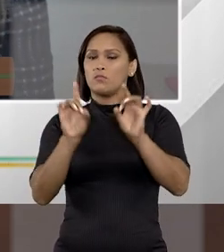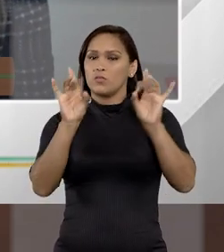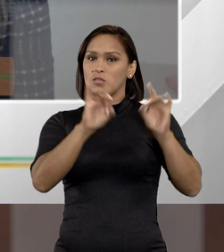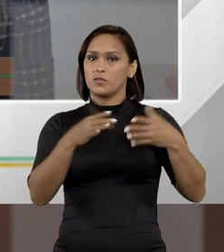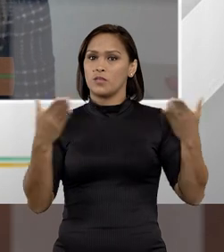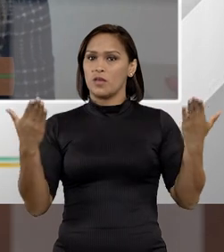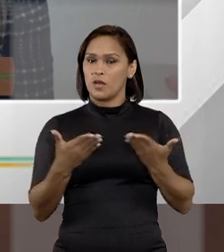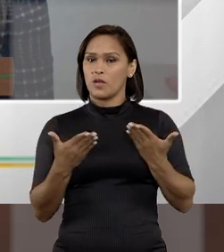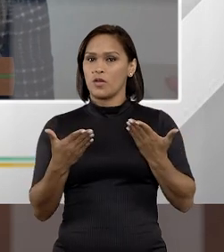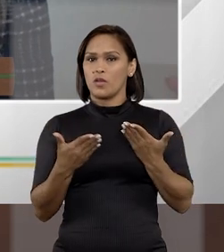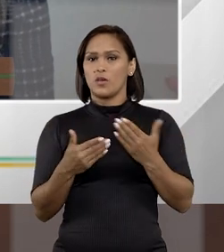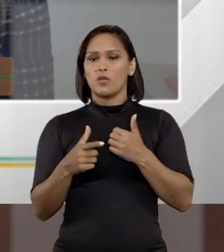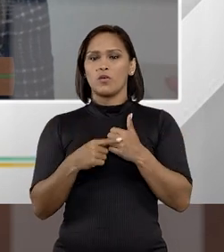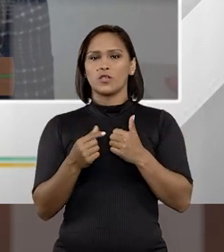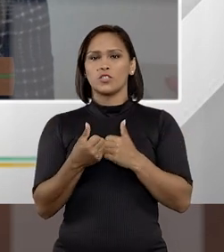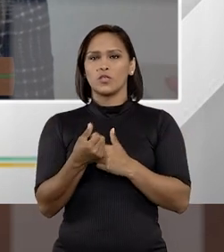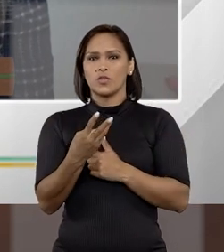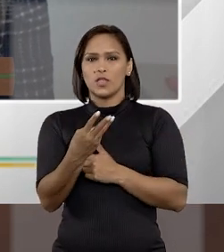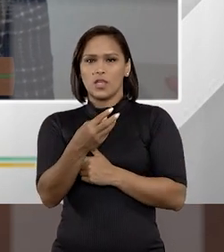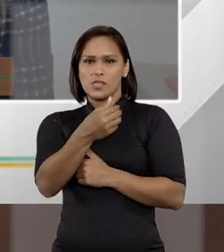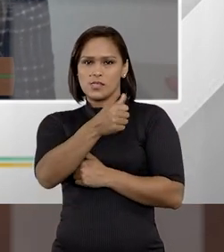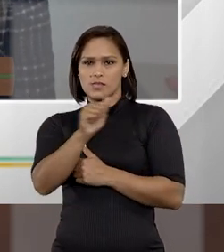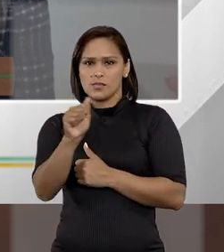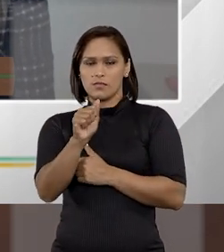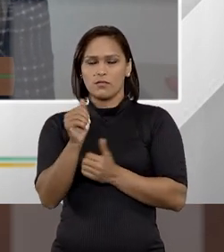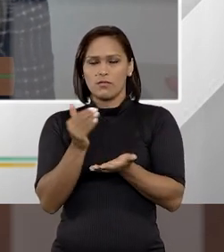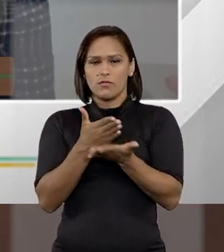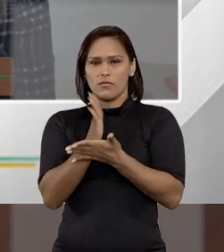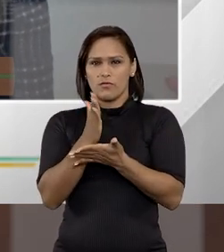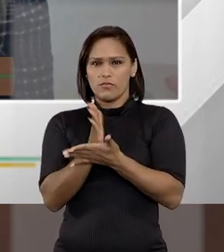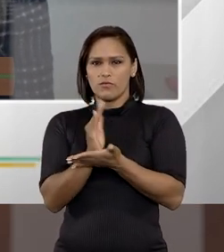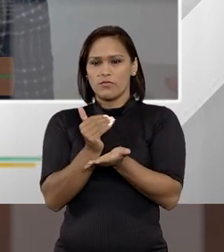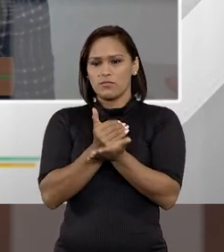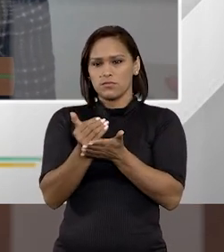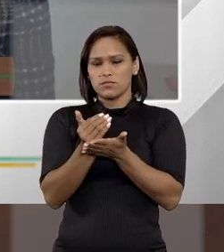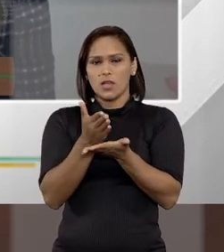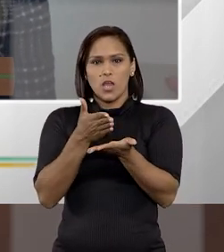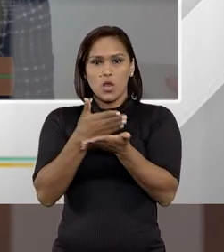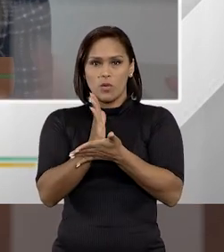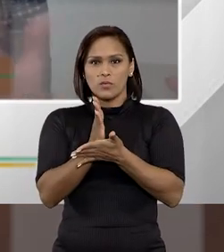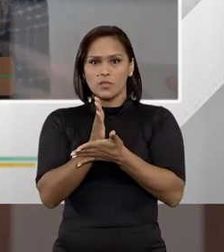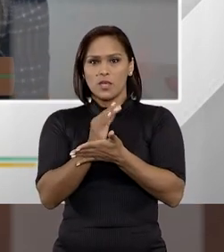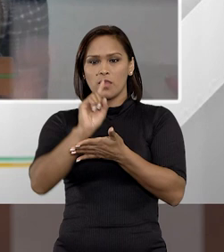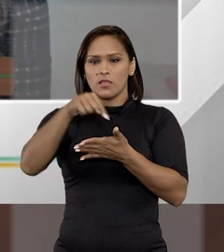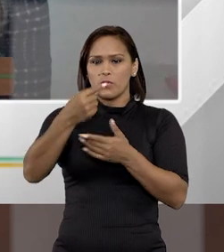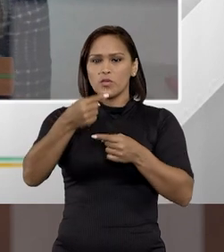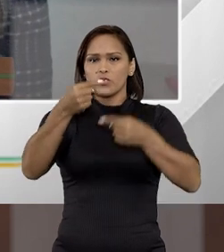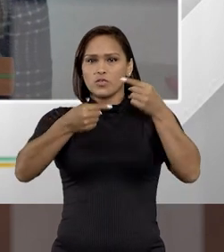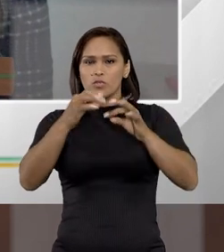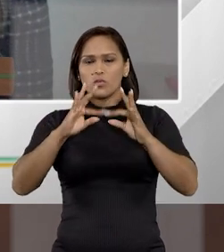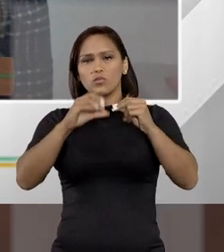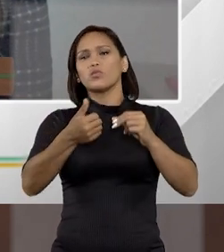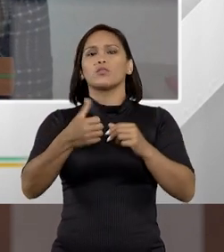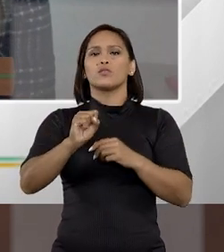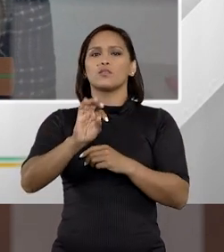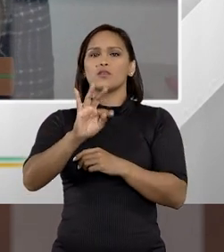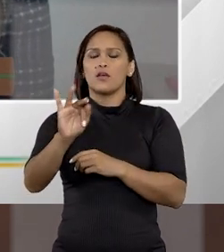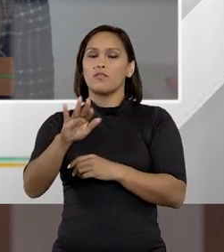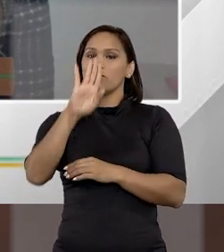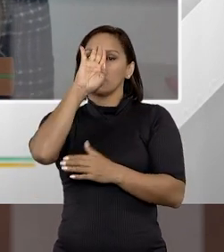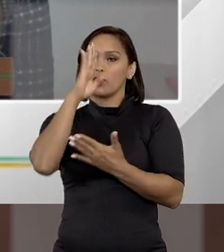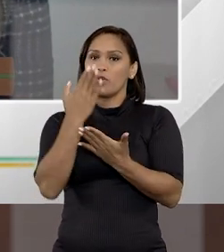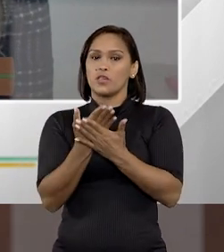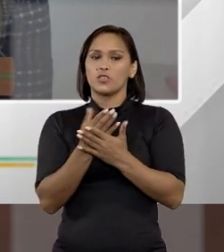principalmente agora, quando o artigo 3A realmente ficar em vigor, né, depois dessa discussão toda no Supremo,